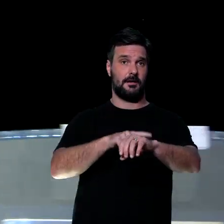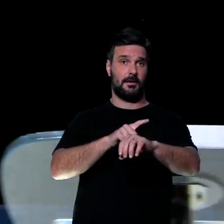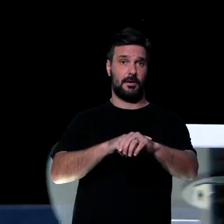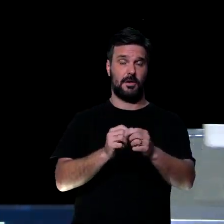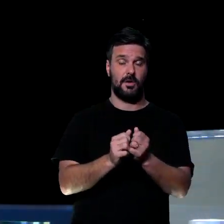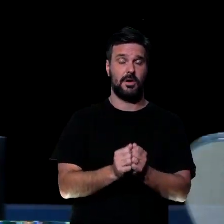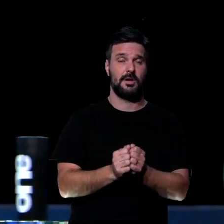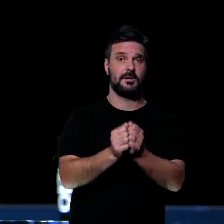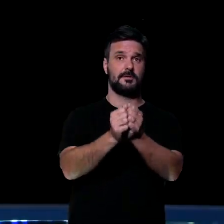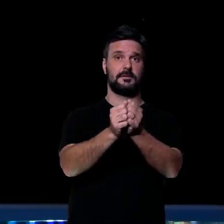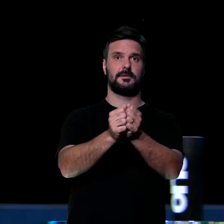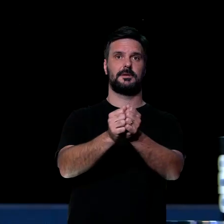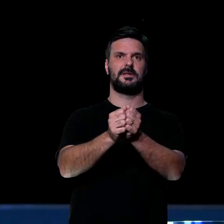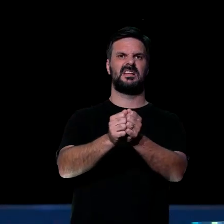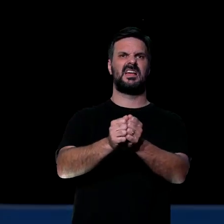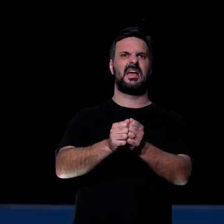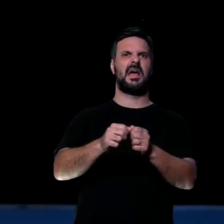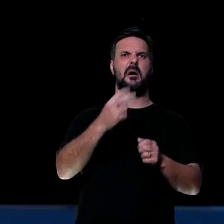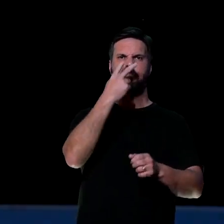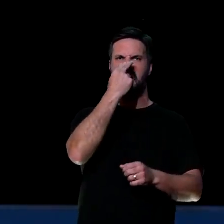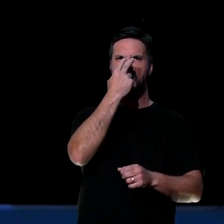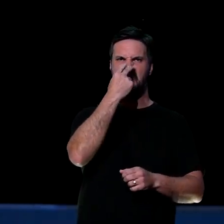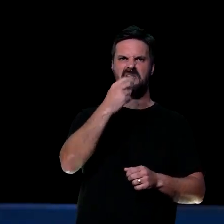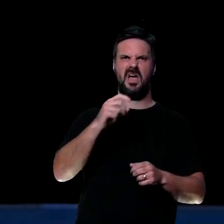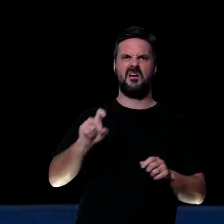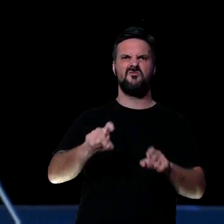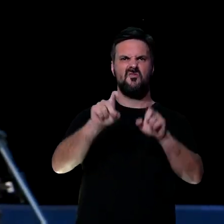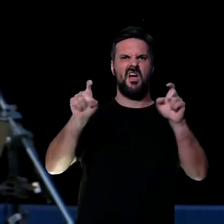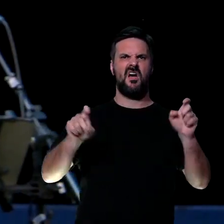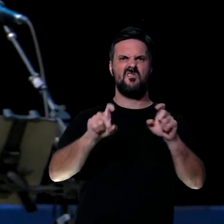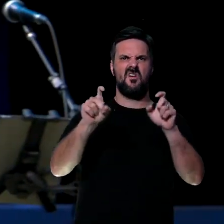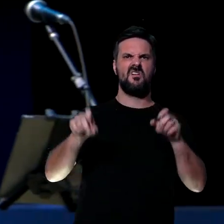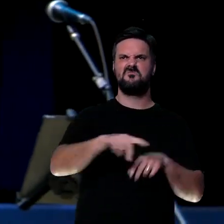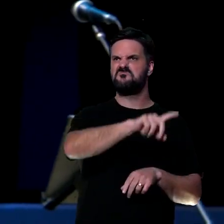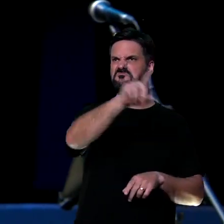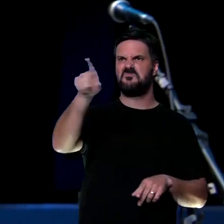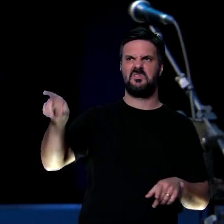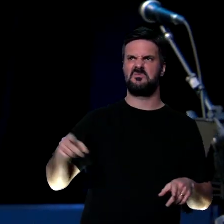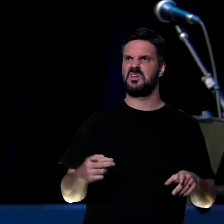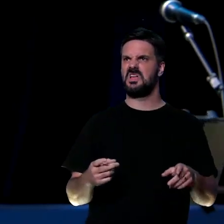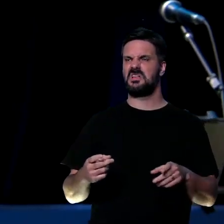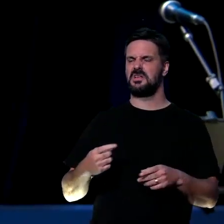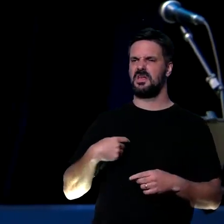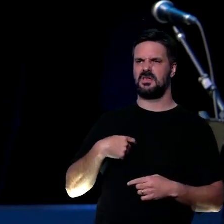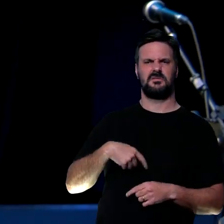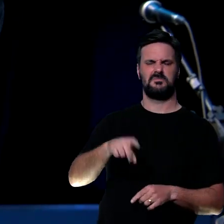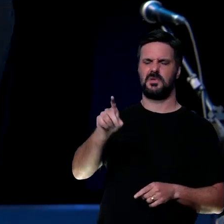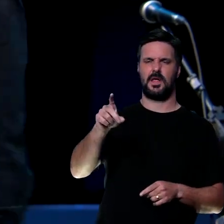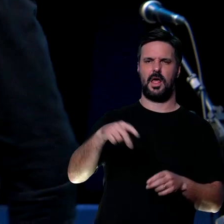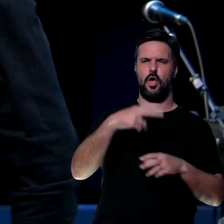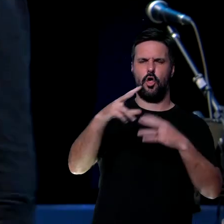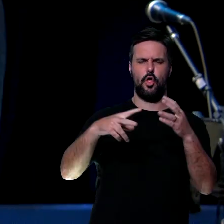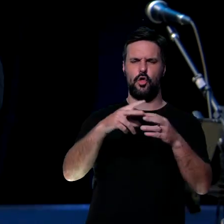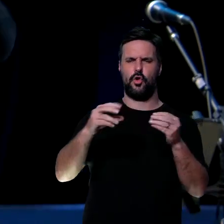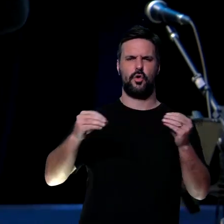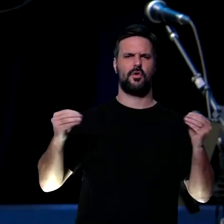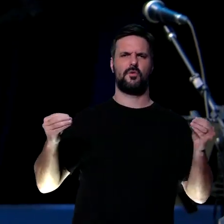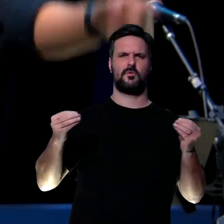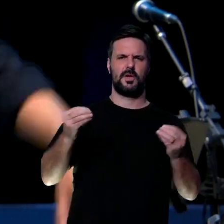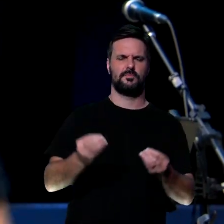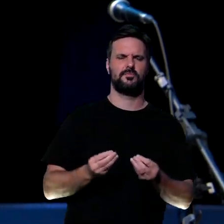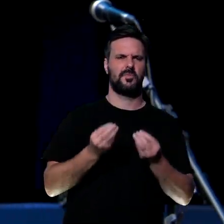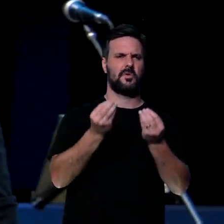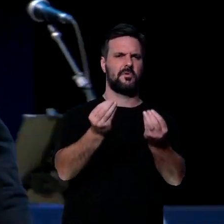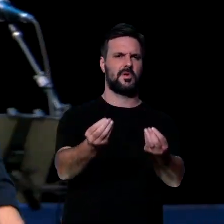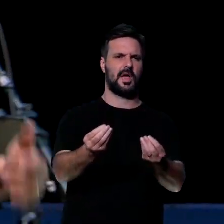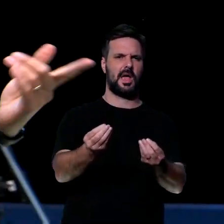como quem vai ao shopping. Sabe, você vai no shopping, vai resolver as coisas que você precisa resolver? Comprar o presente de Natal, comprar o presente lá